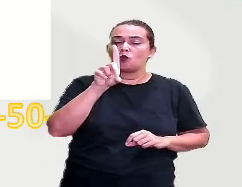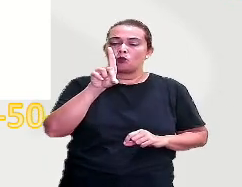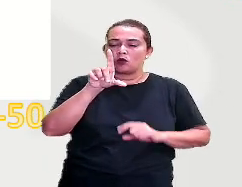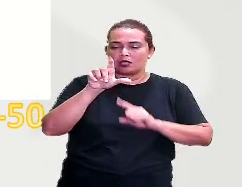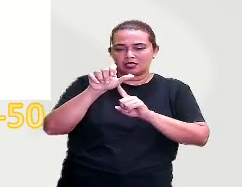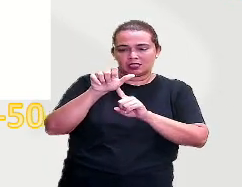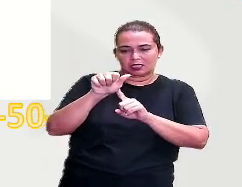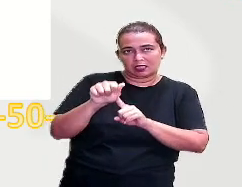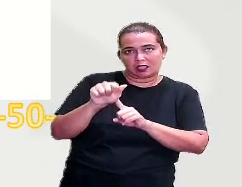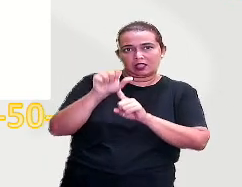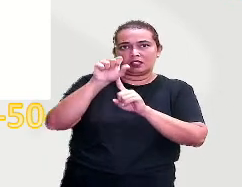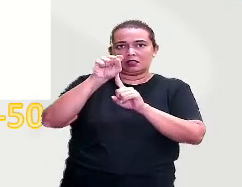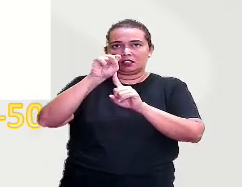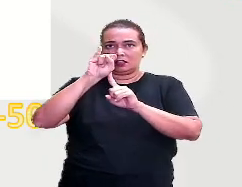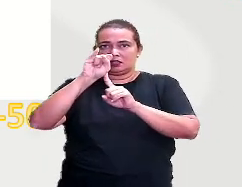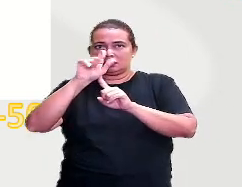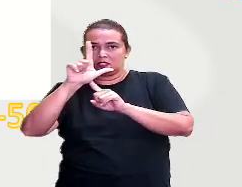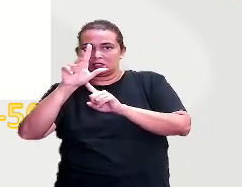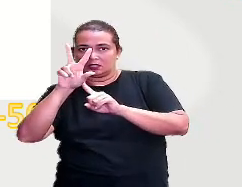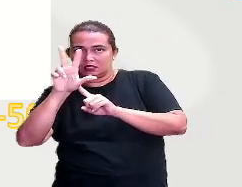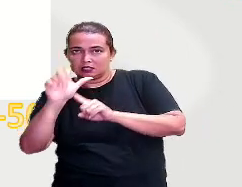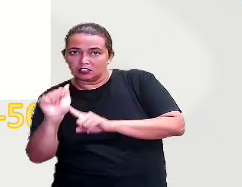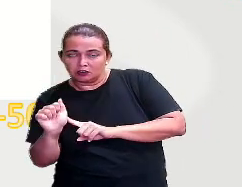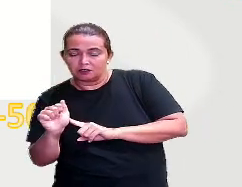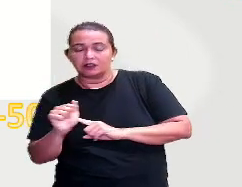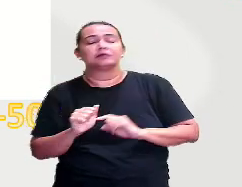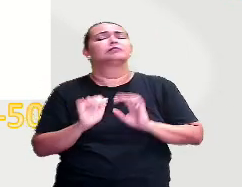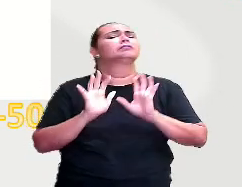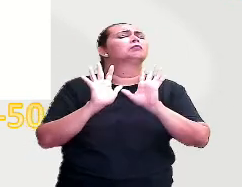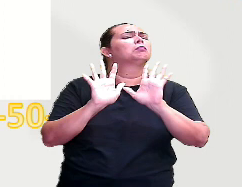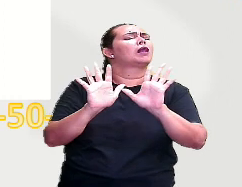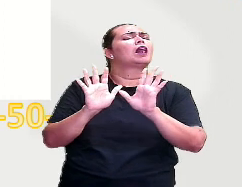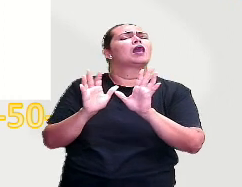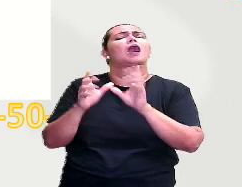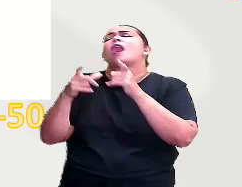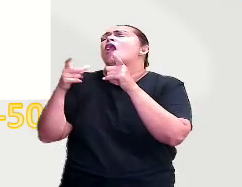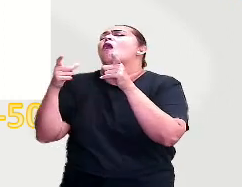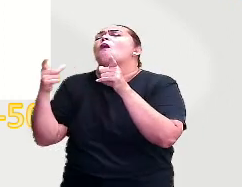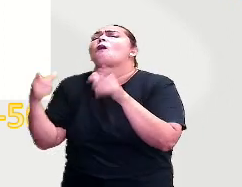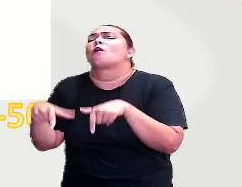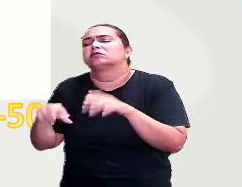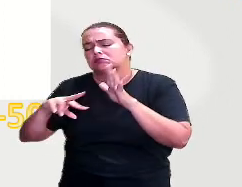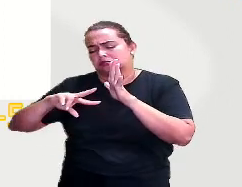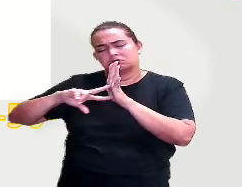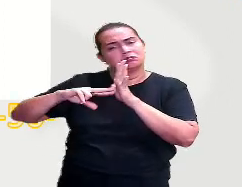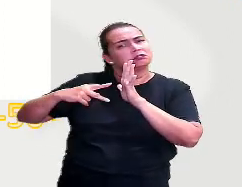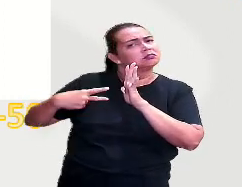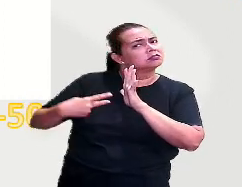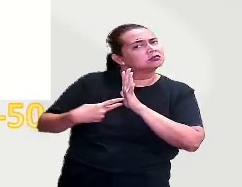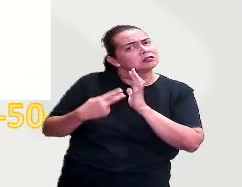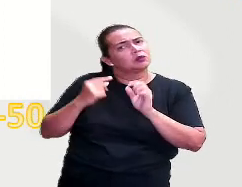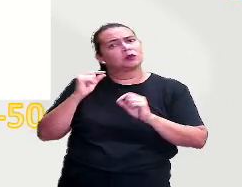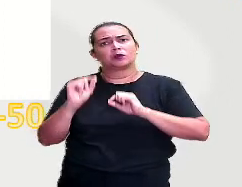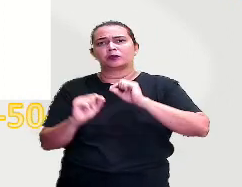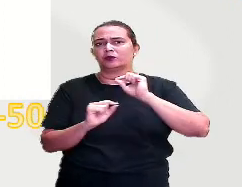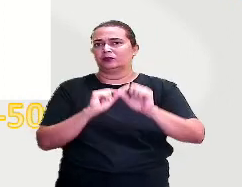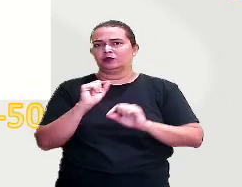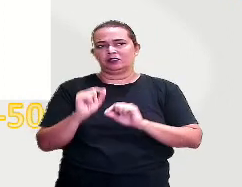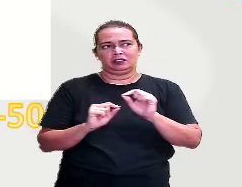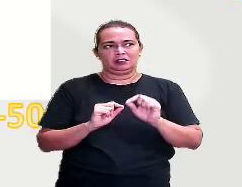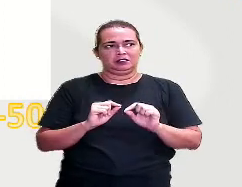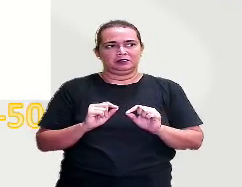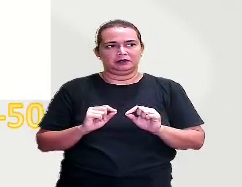de Portugal que tem. E de onde vem esse sobrenome? O que é que significa? Esse sobrenome tem uma